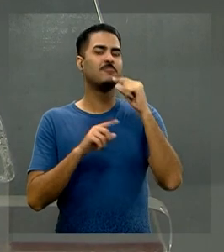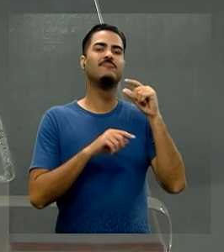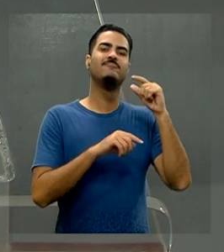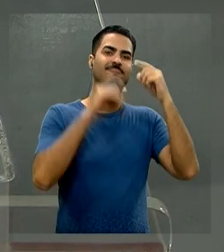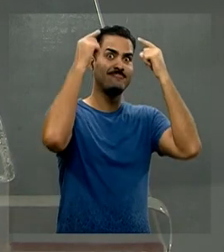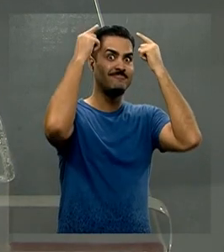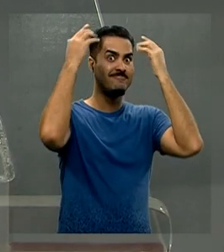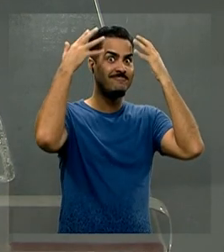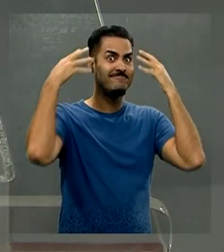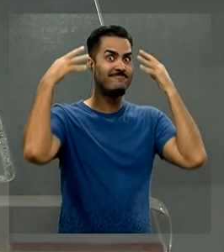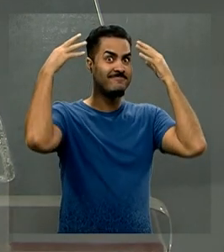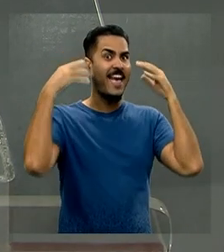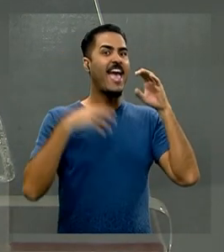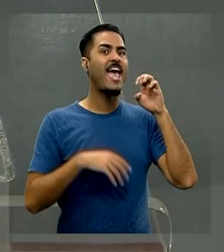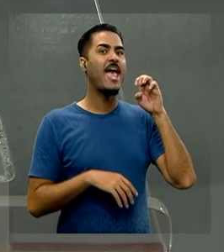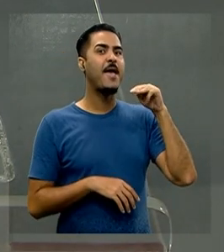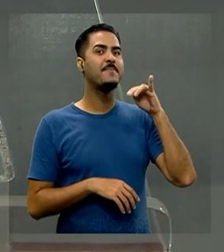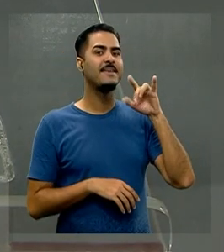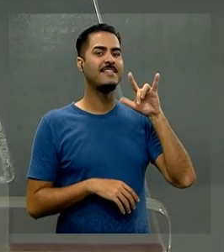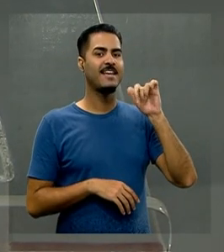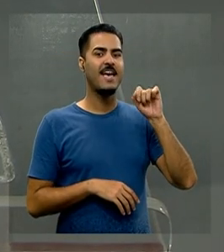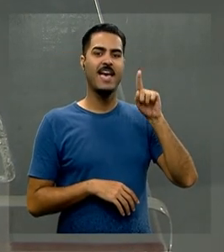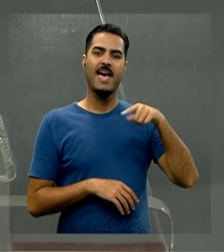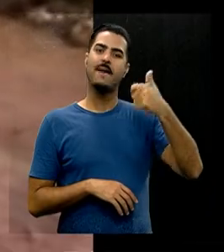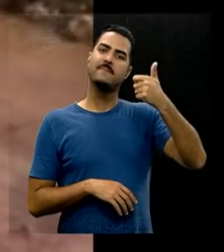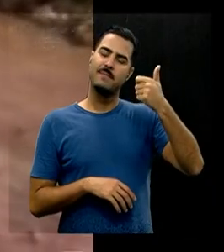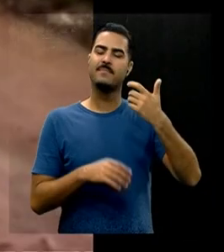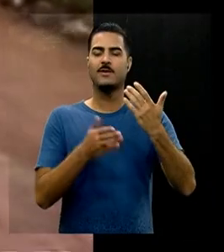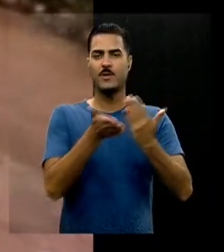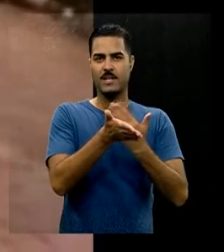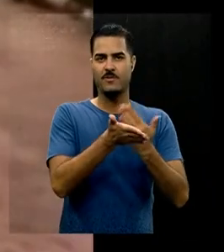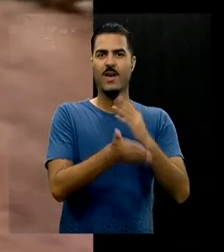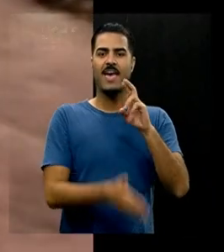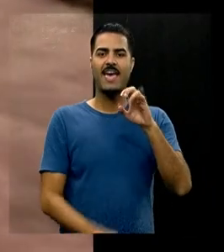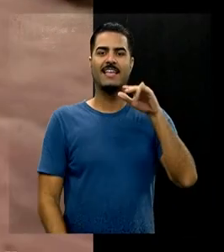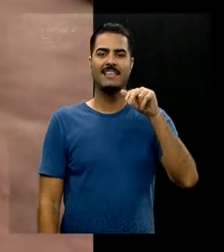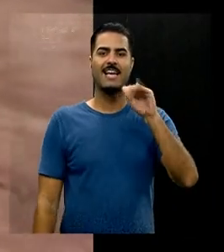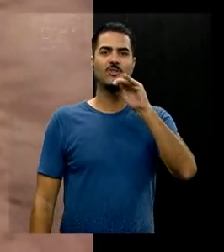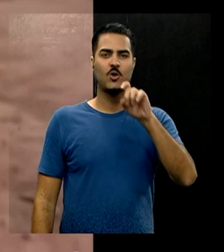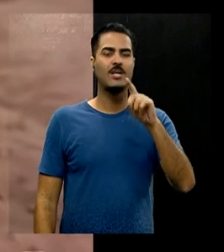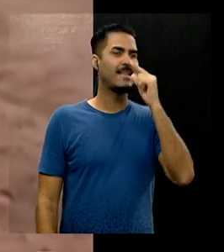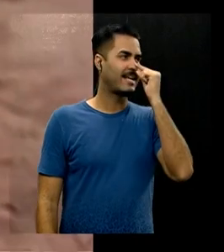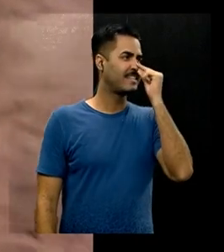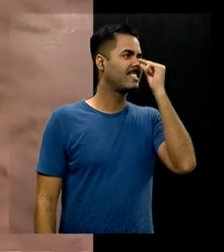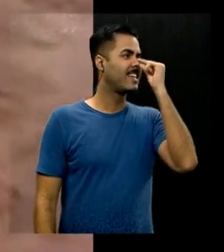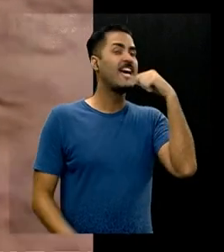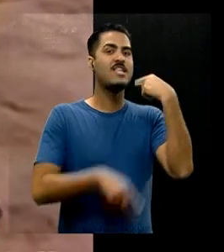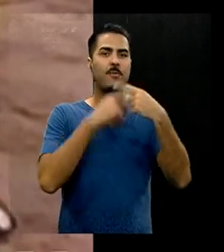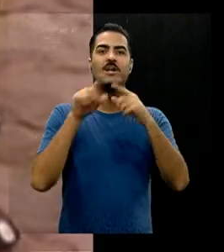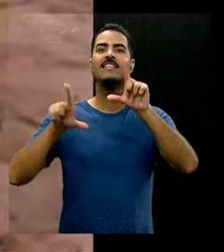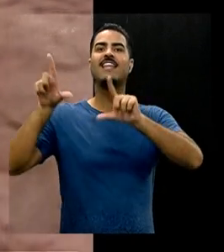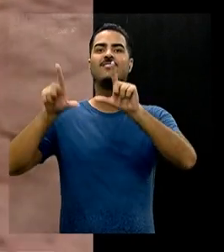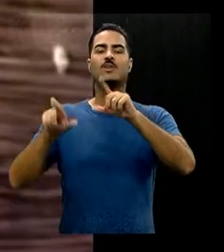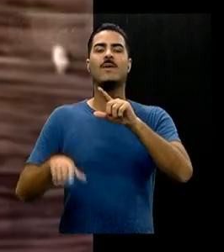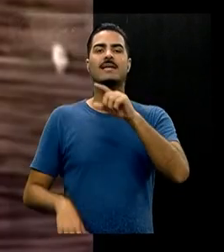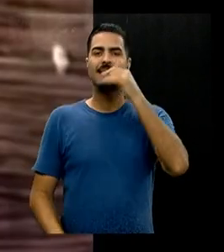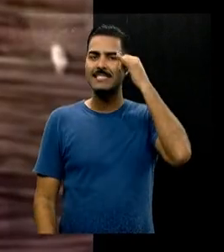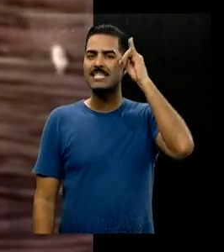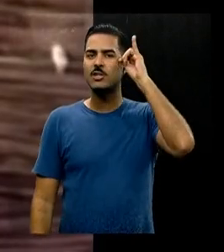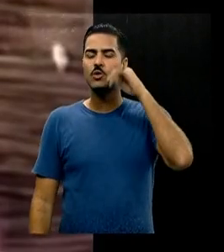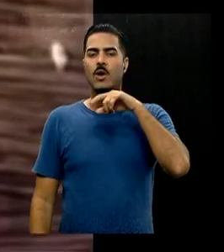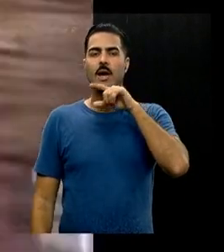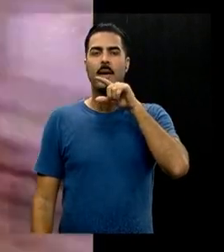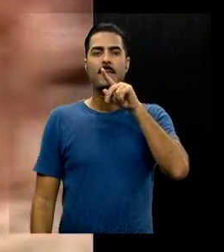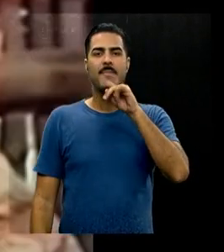se tornou o primeiro capítulo do livro Reinações de Narizinho, que deu origem à série de televisão Sítio do Pica-Pau Amarelo. O